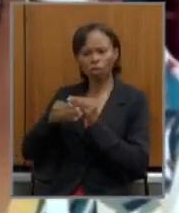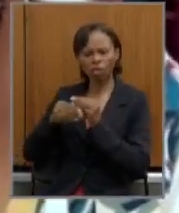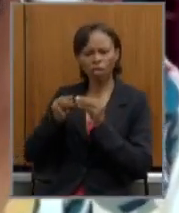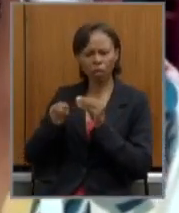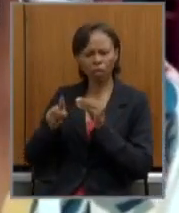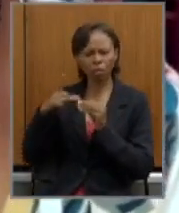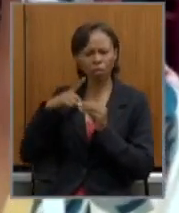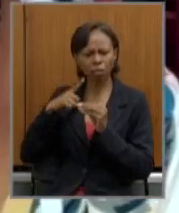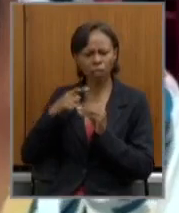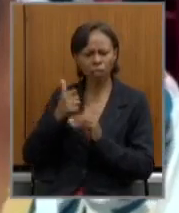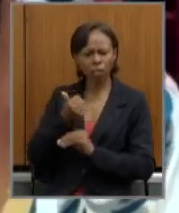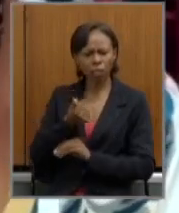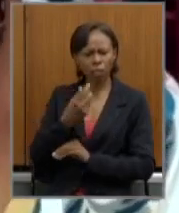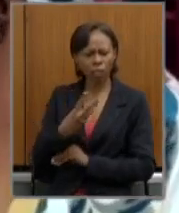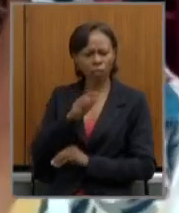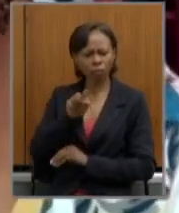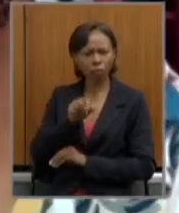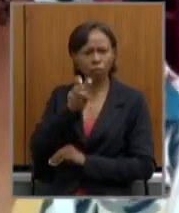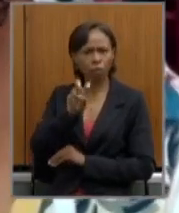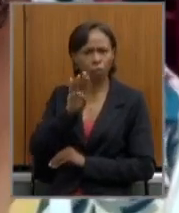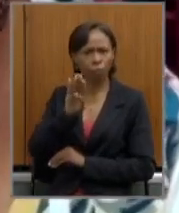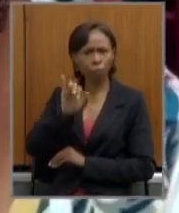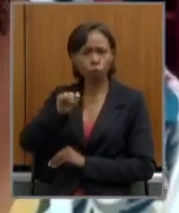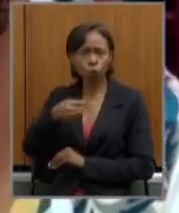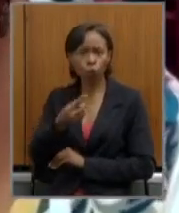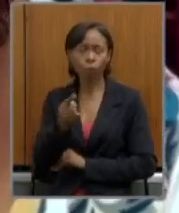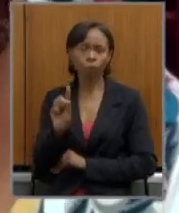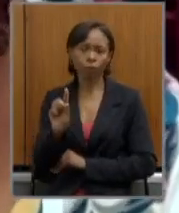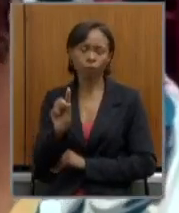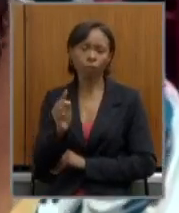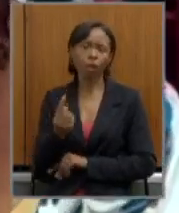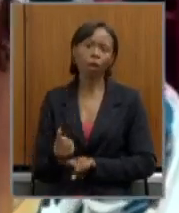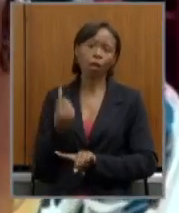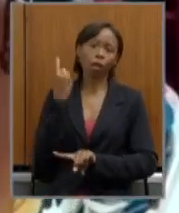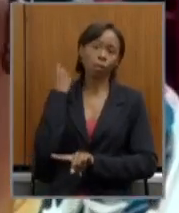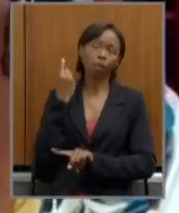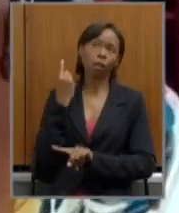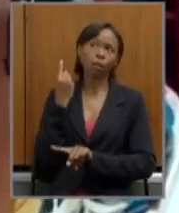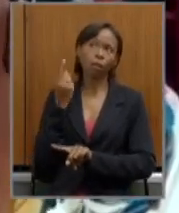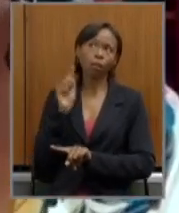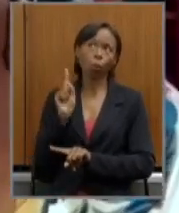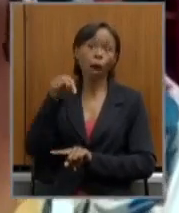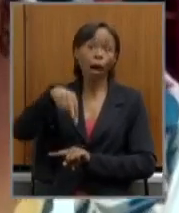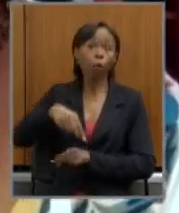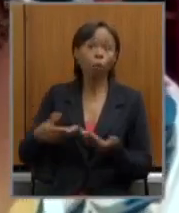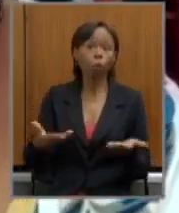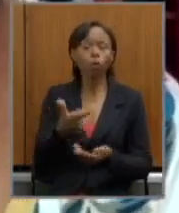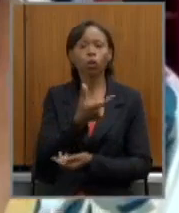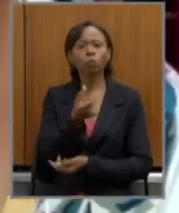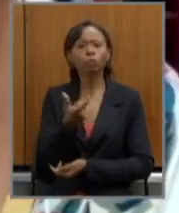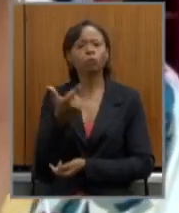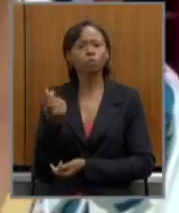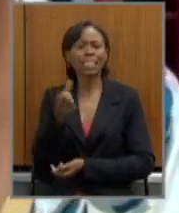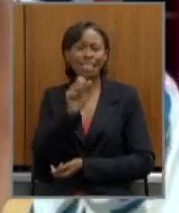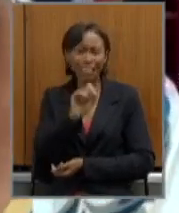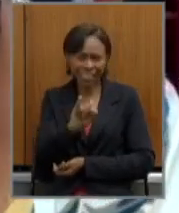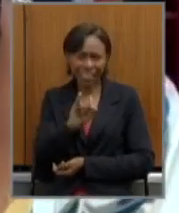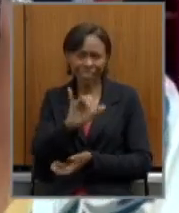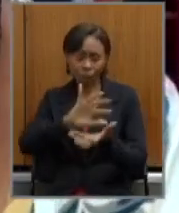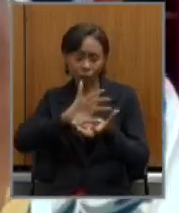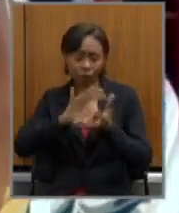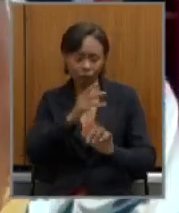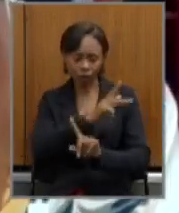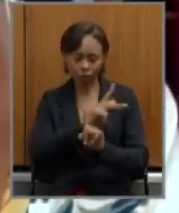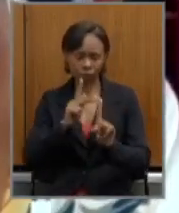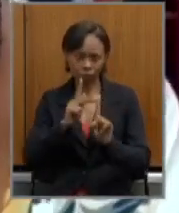de 13,5 bilhões em 2020 se for feita a reforma esse